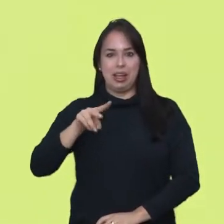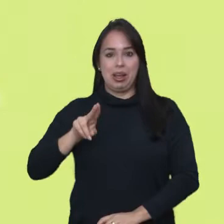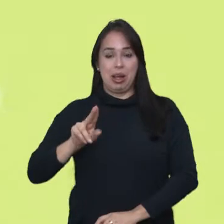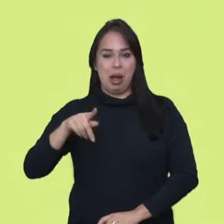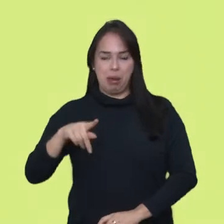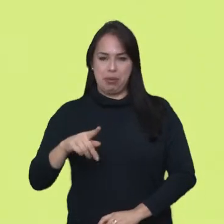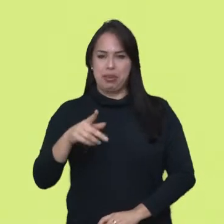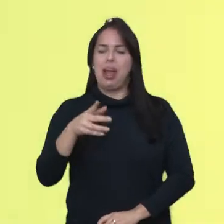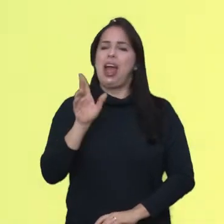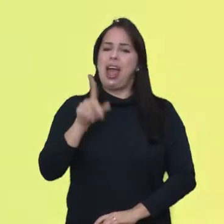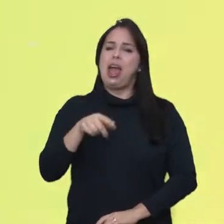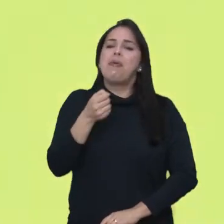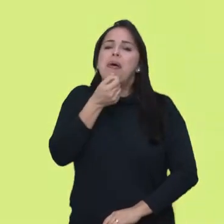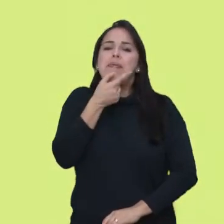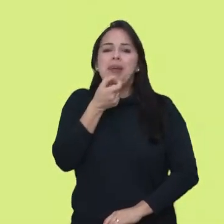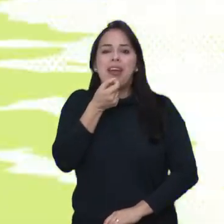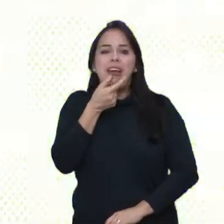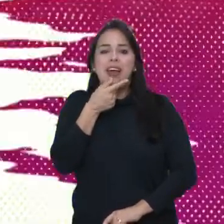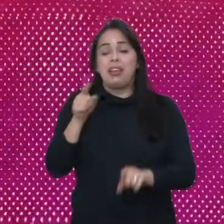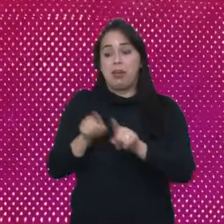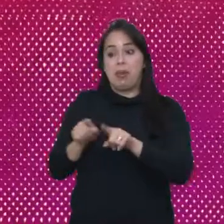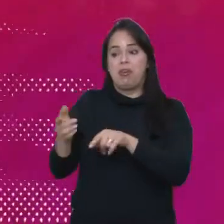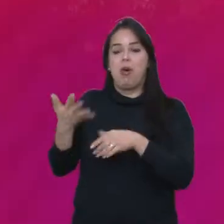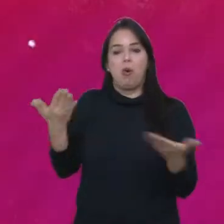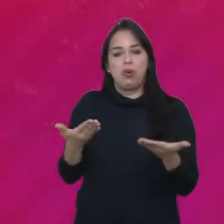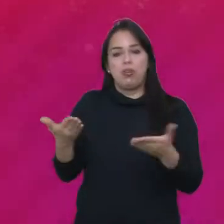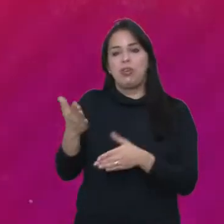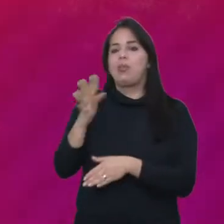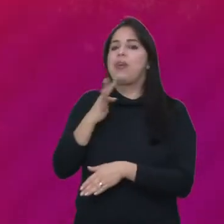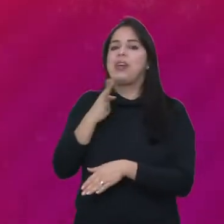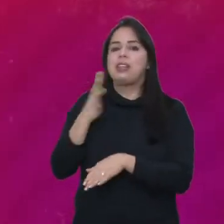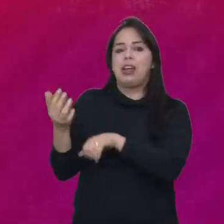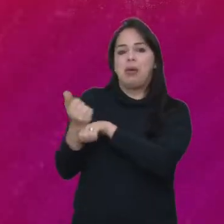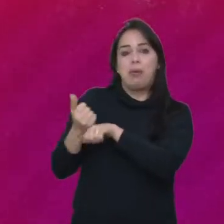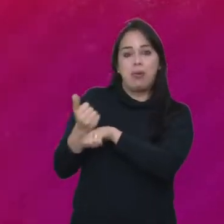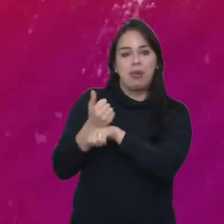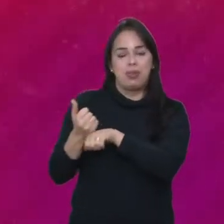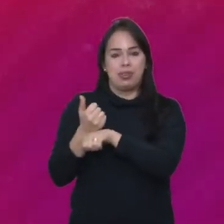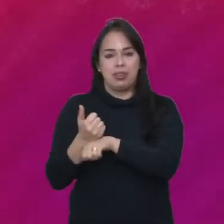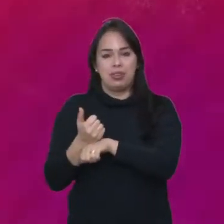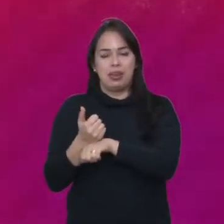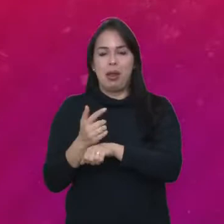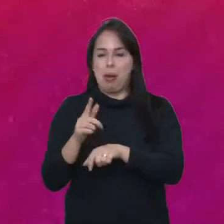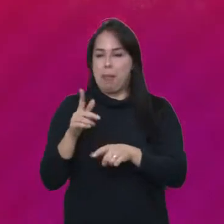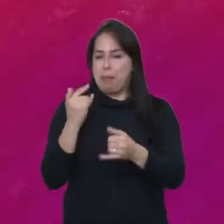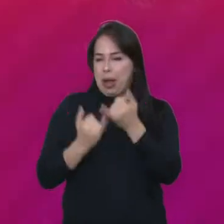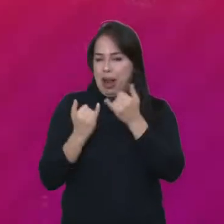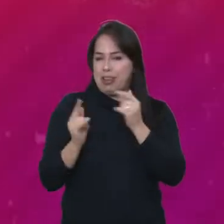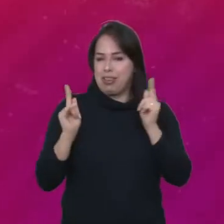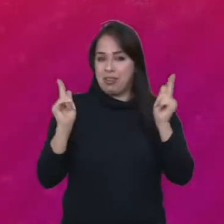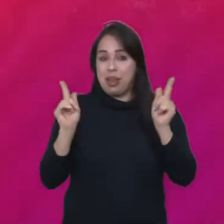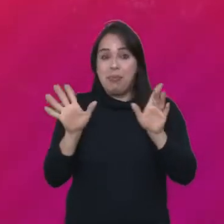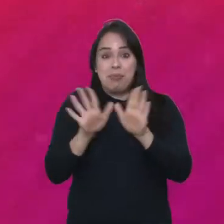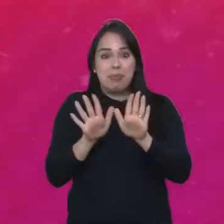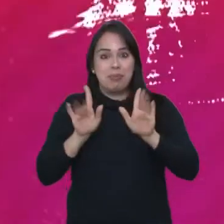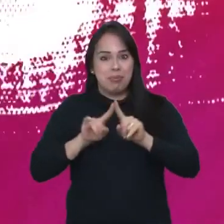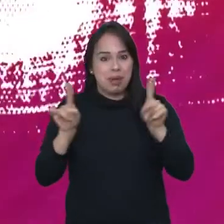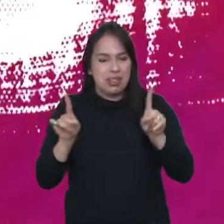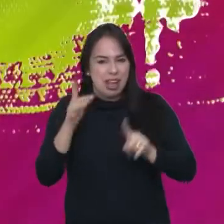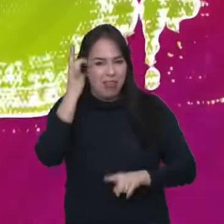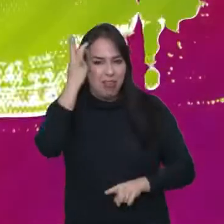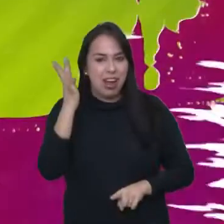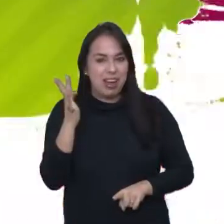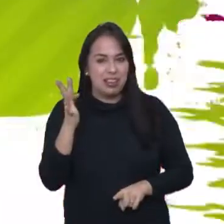conhecer sobre este tipo de humor e de quem ganha a vida com o riso e a alegria. Parece divertido, não é?